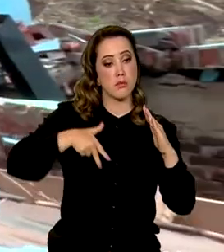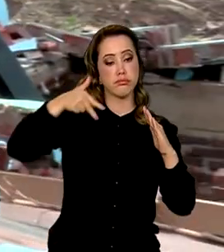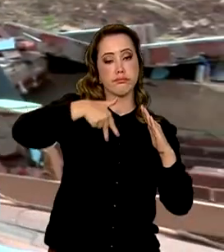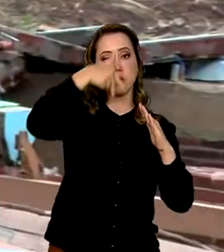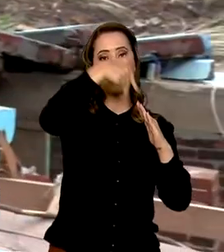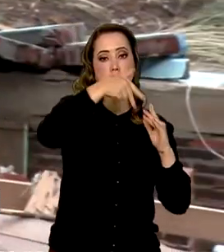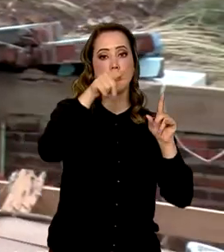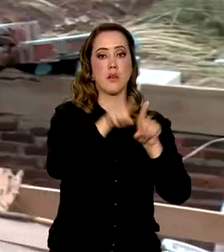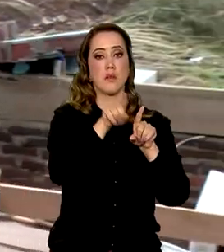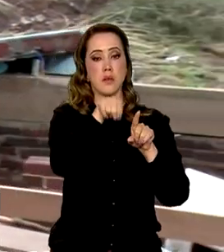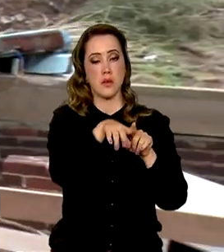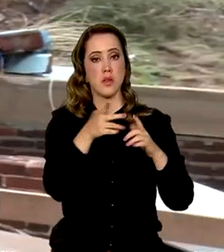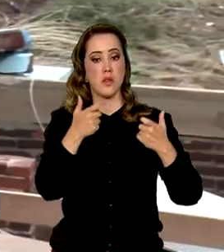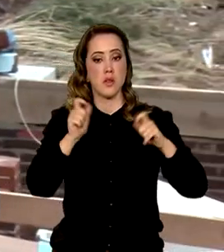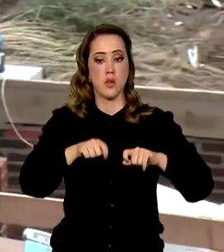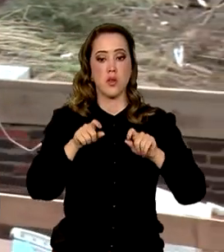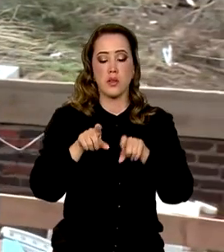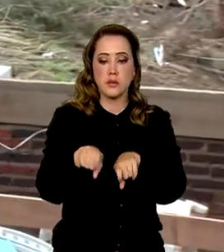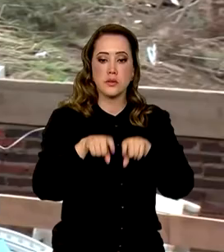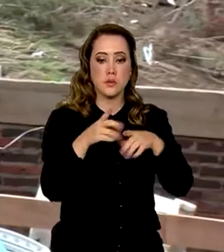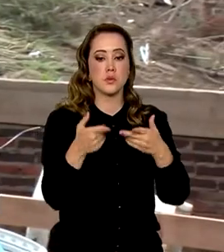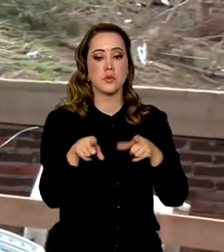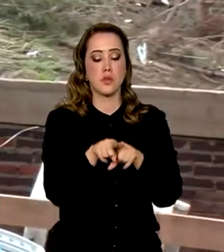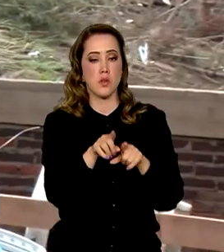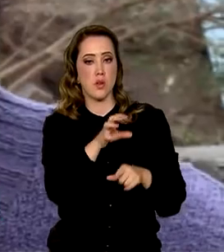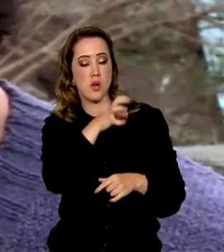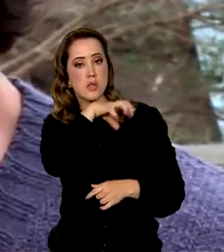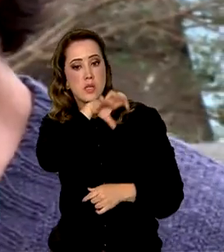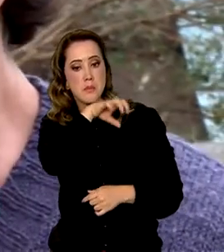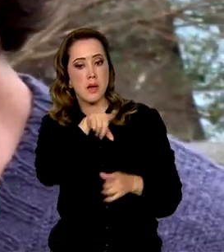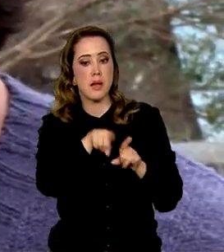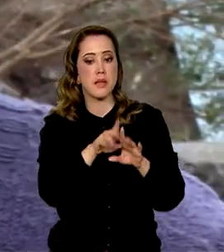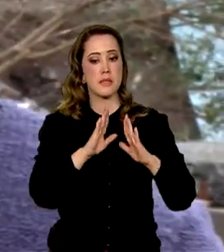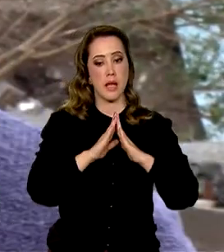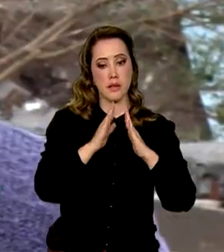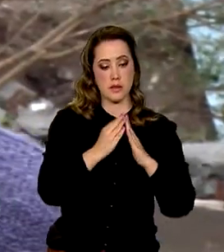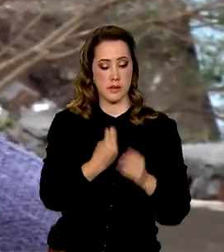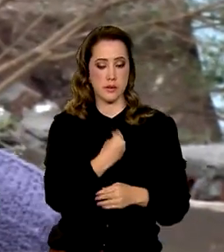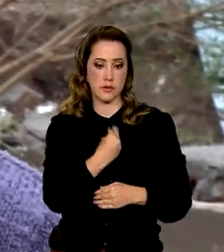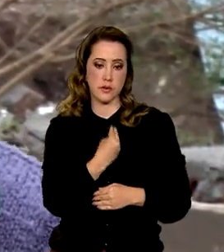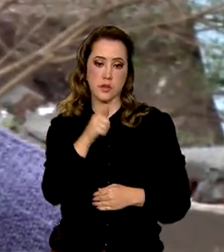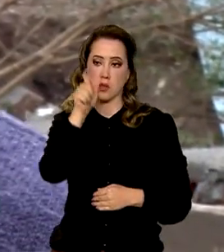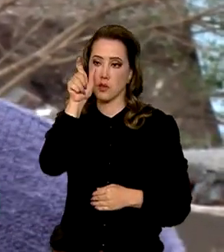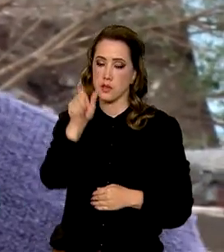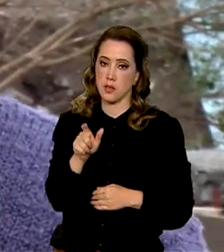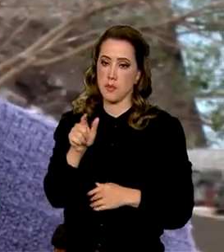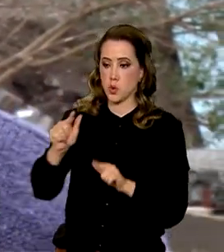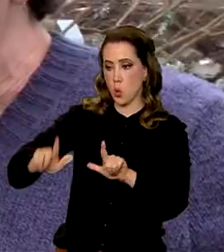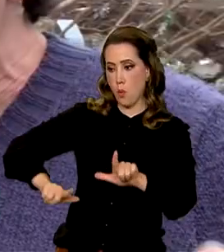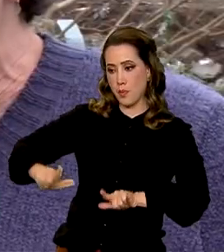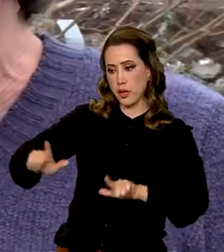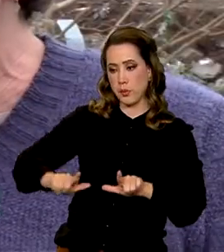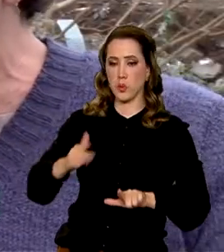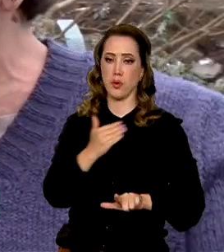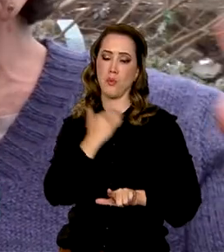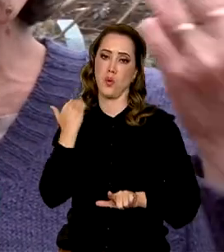levando com ela a lavoura, a criação de animais, a casa em que moravam e um primo que não conseguiu se salvar.